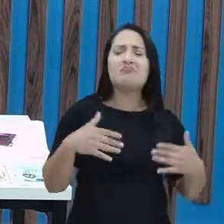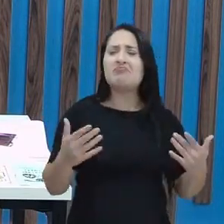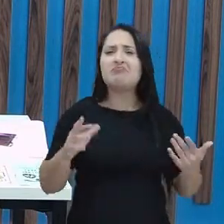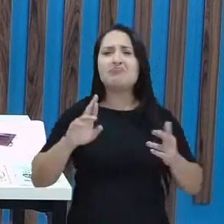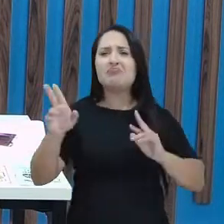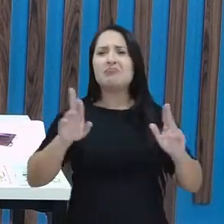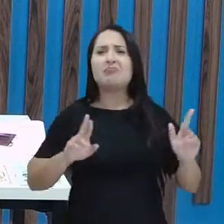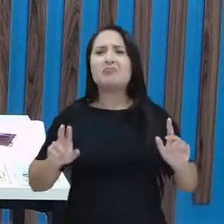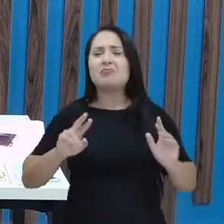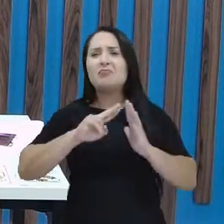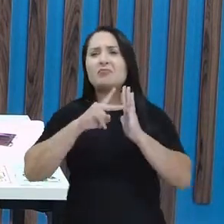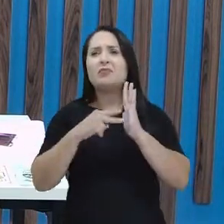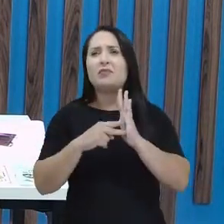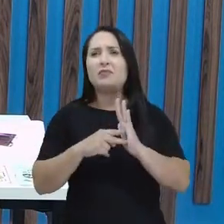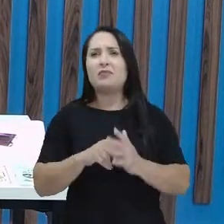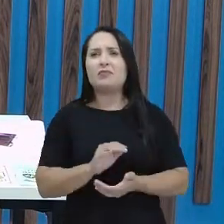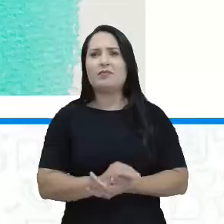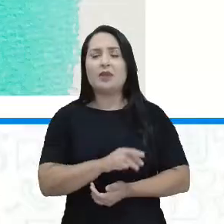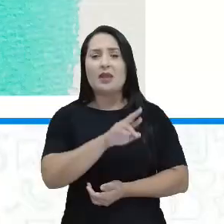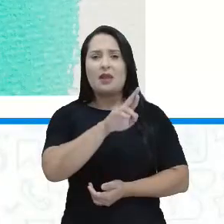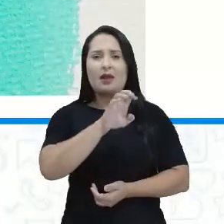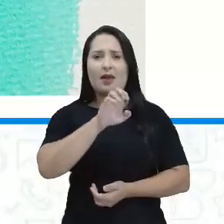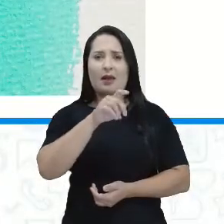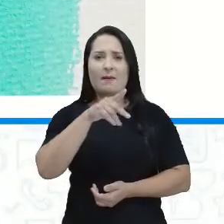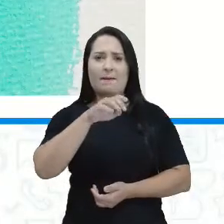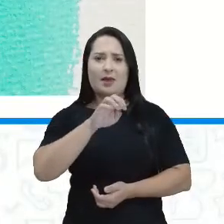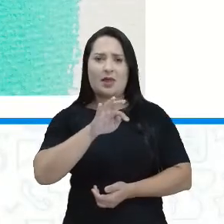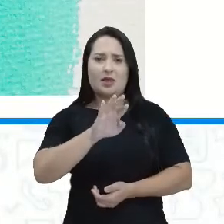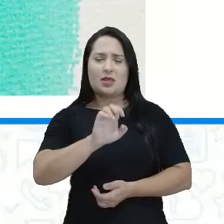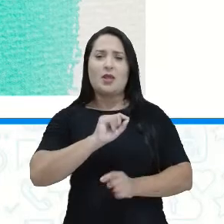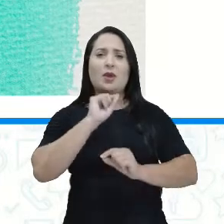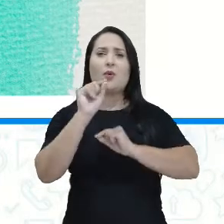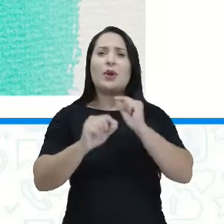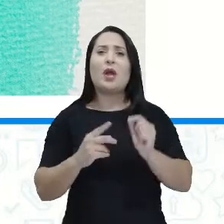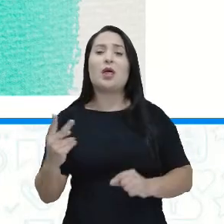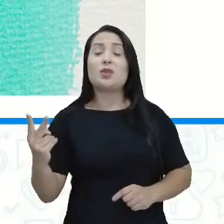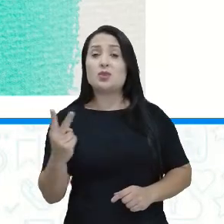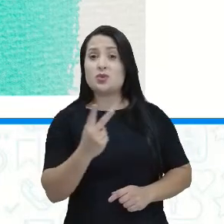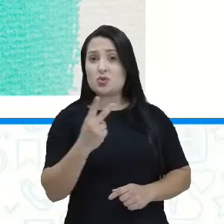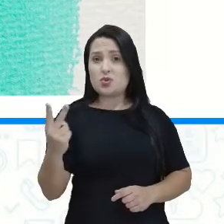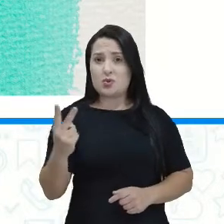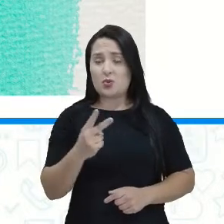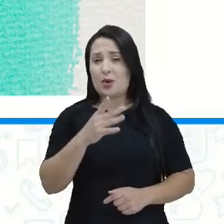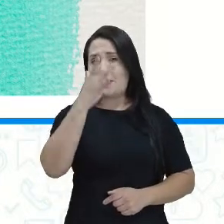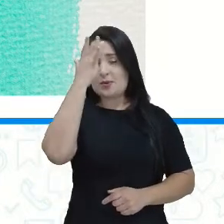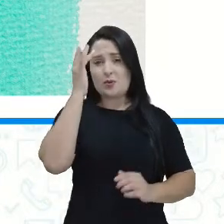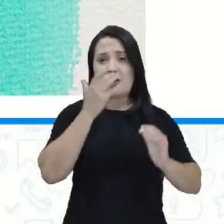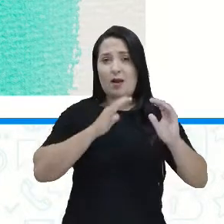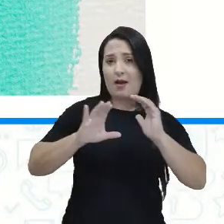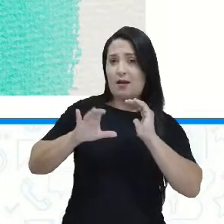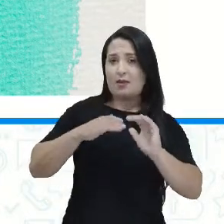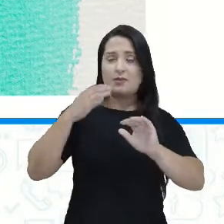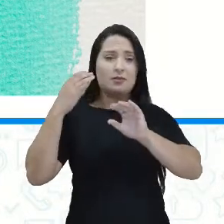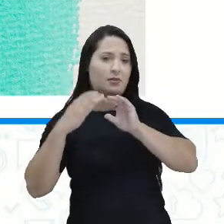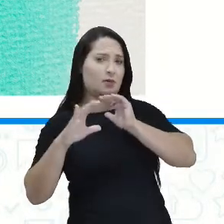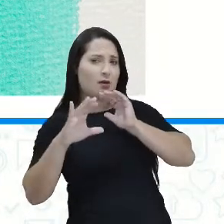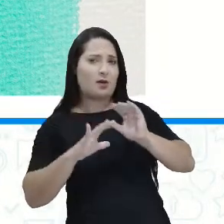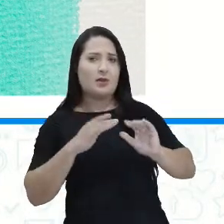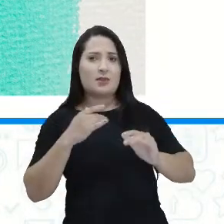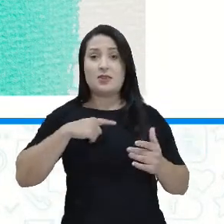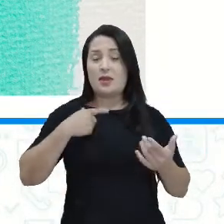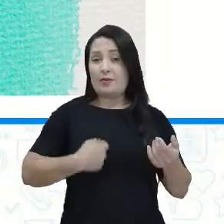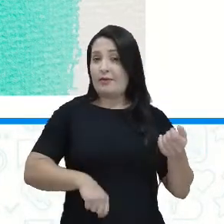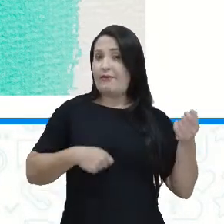O repente é produzido por dois cantadores. O acompanhamento musical é feito por